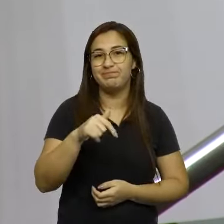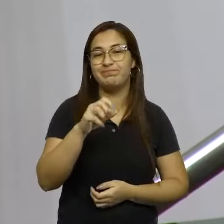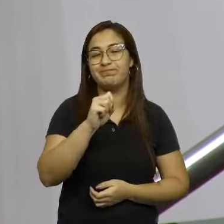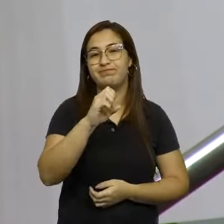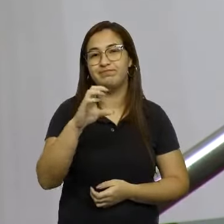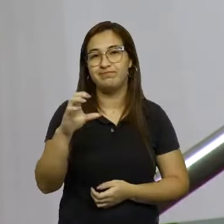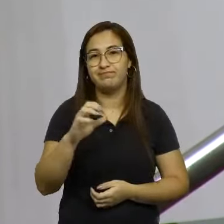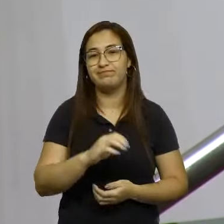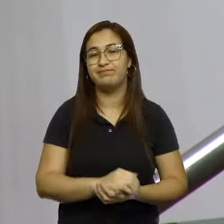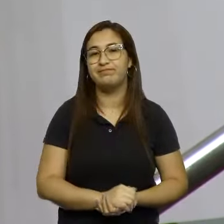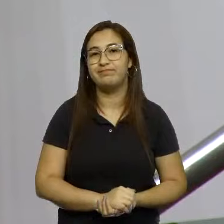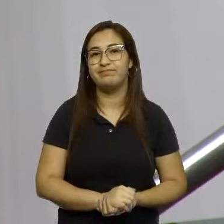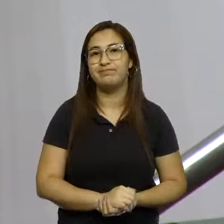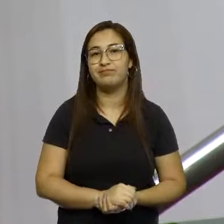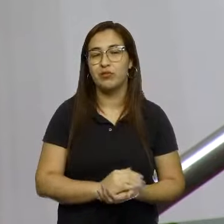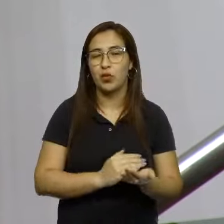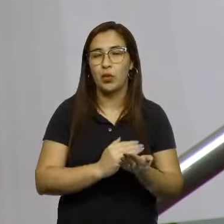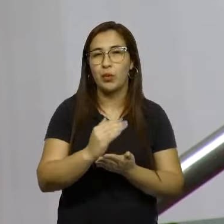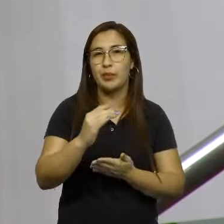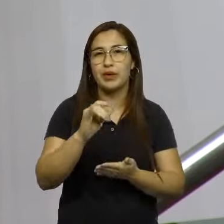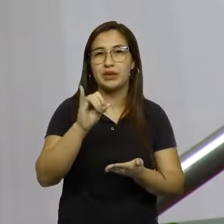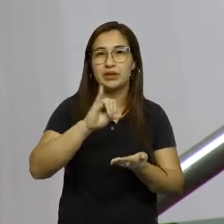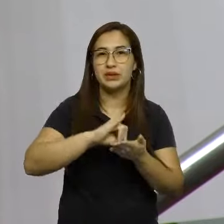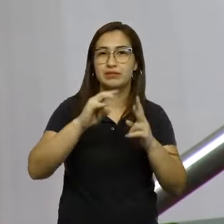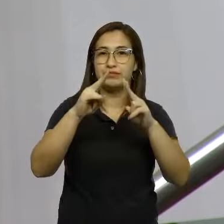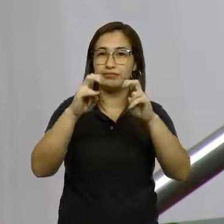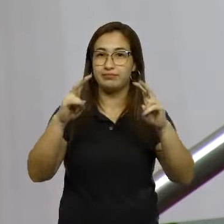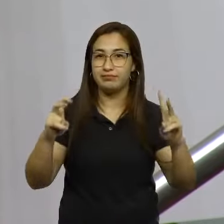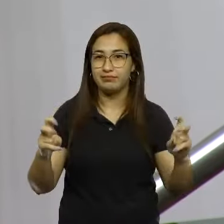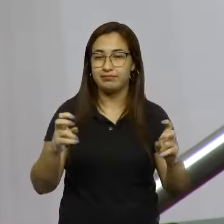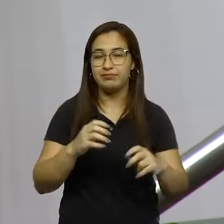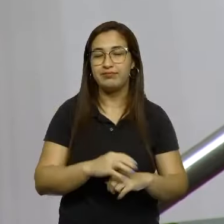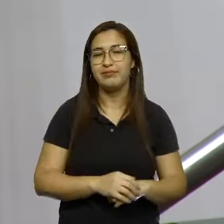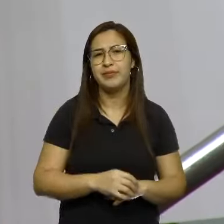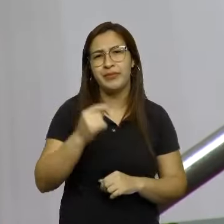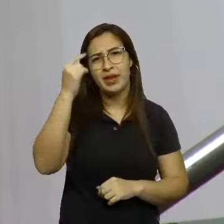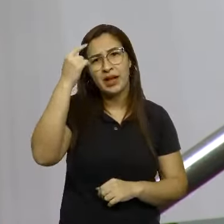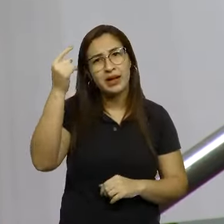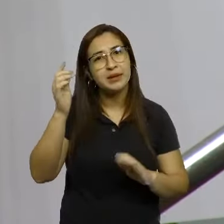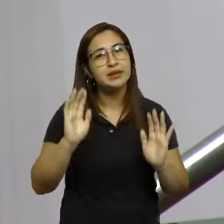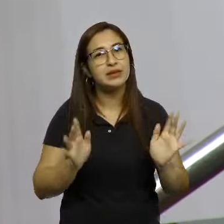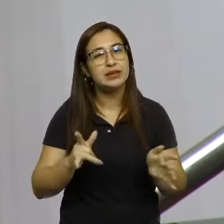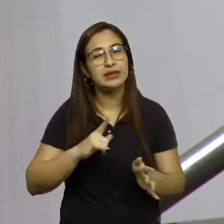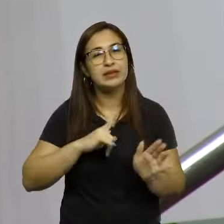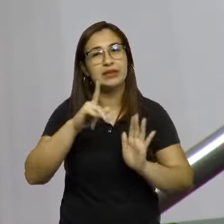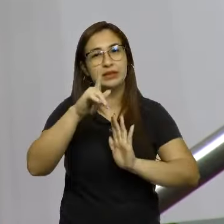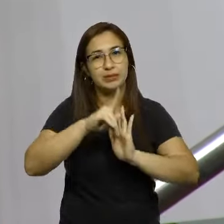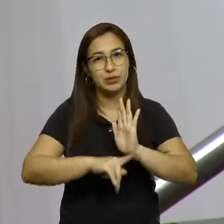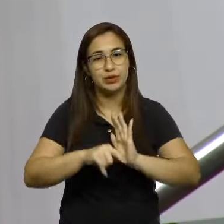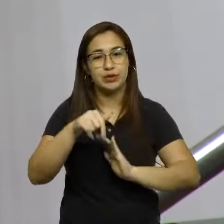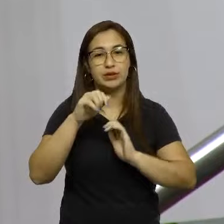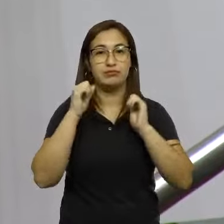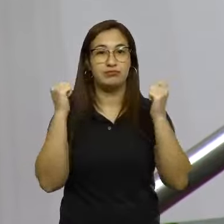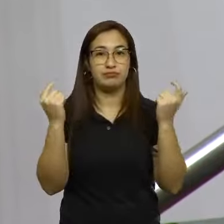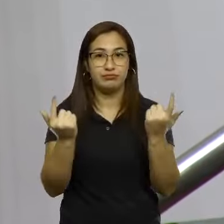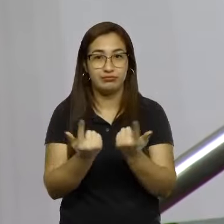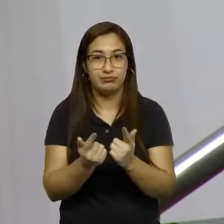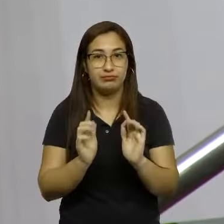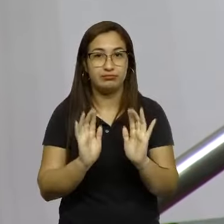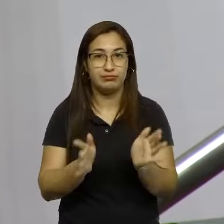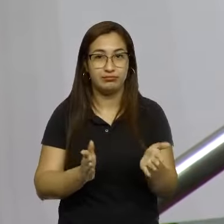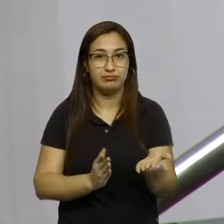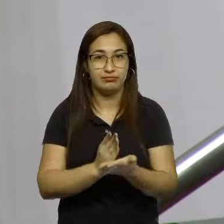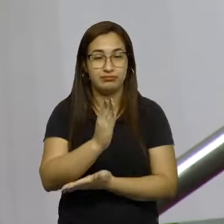Santa Catarina, a partir de Florianópolis. Lembrar também que nós temos já um projeto aqui na Assembleia Legislativa, que já foi